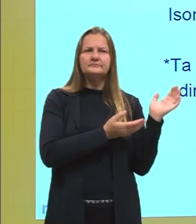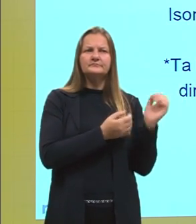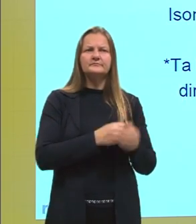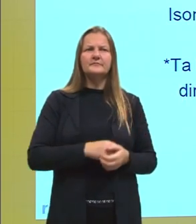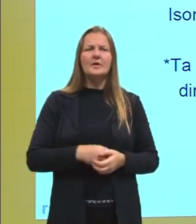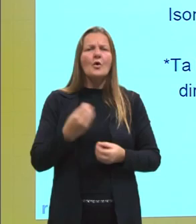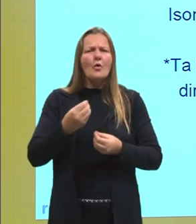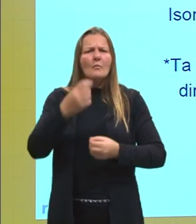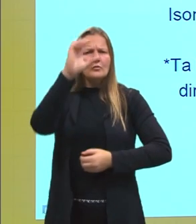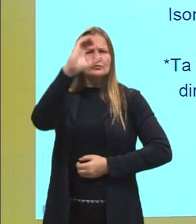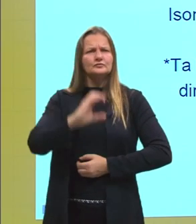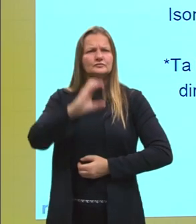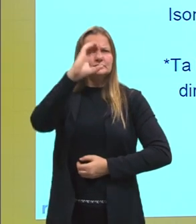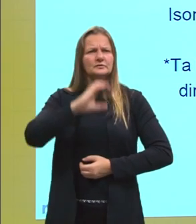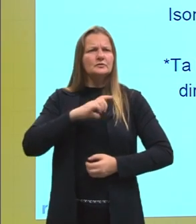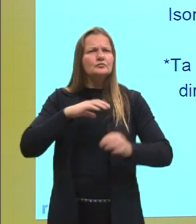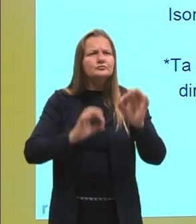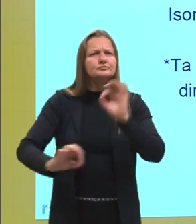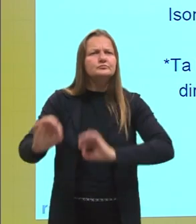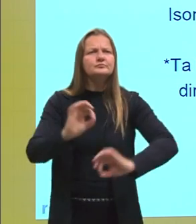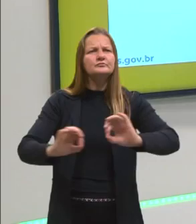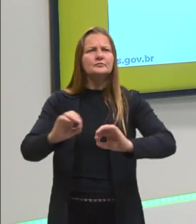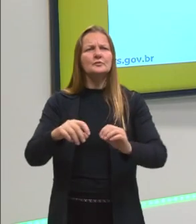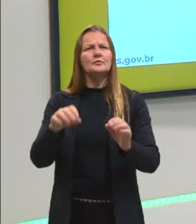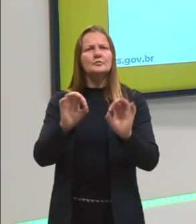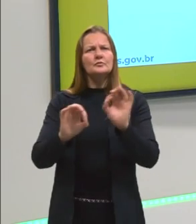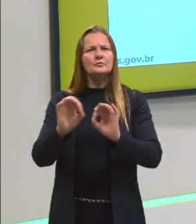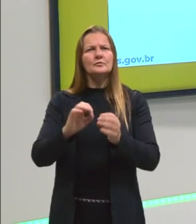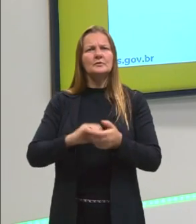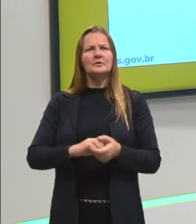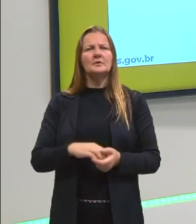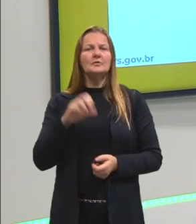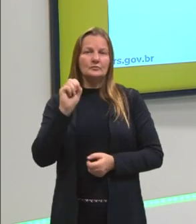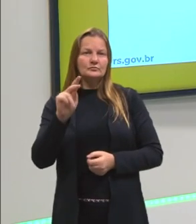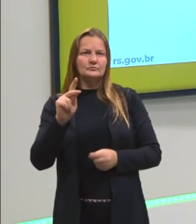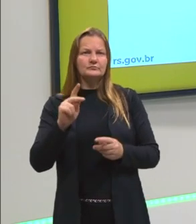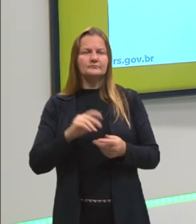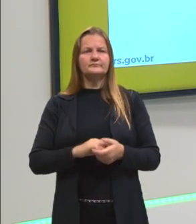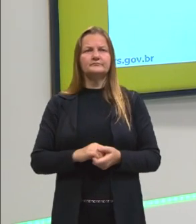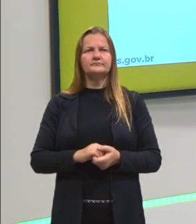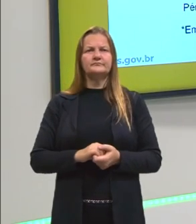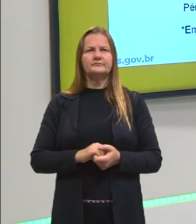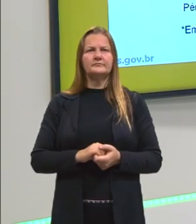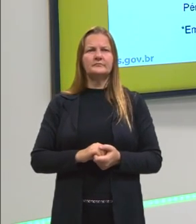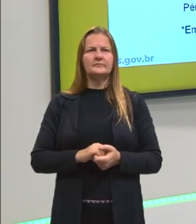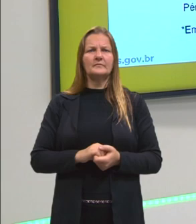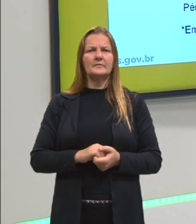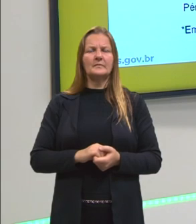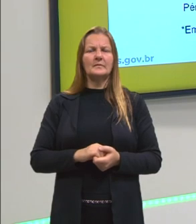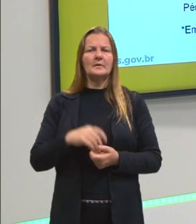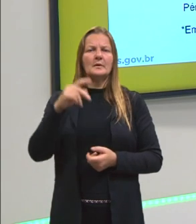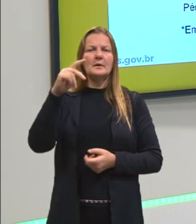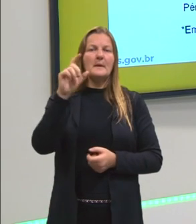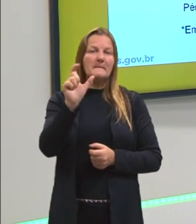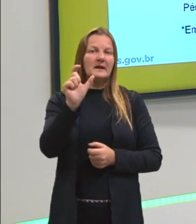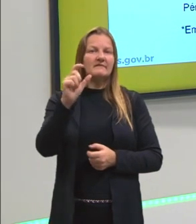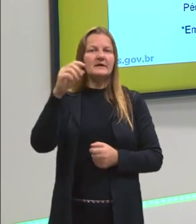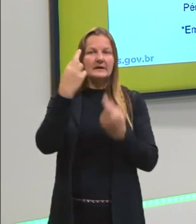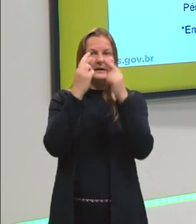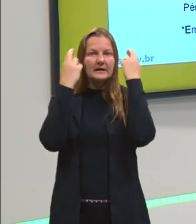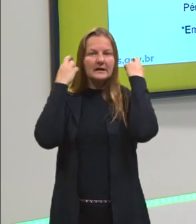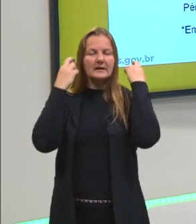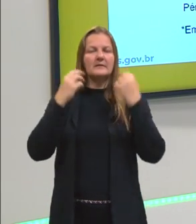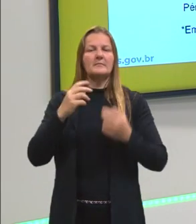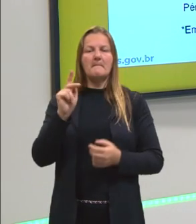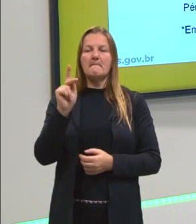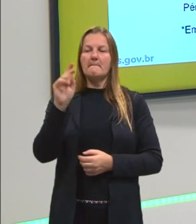pelos cidadãos que envolvem a polis. Ok? Essa é a origem grega, então, do termo de política. Já, olha só,